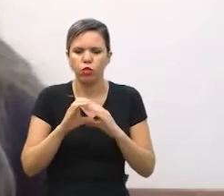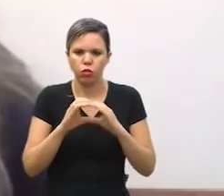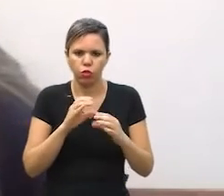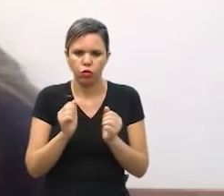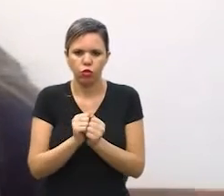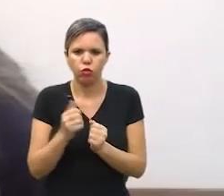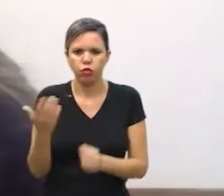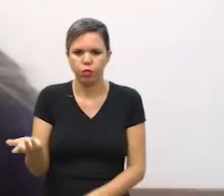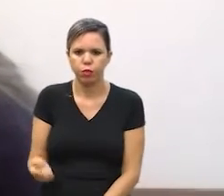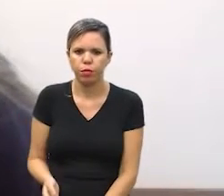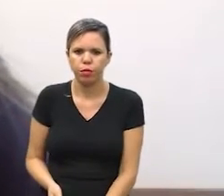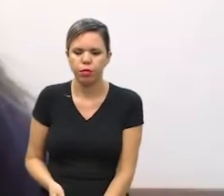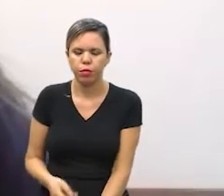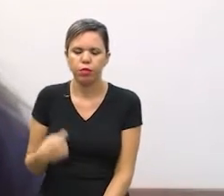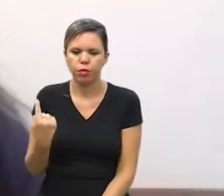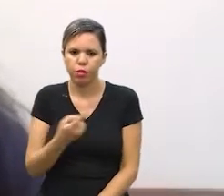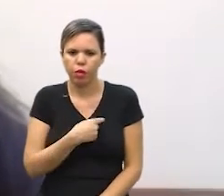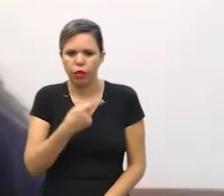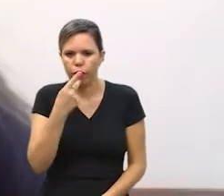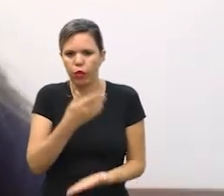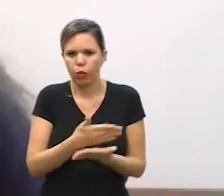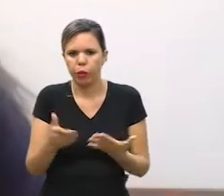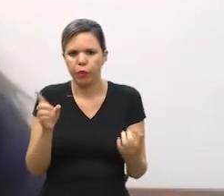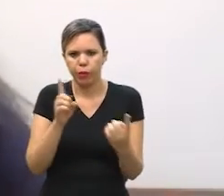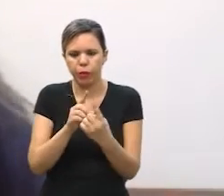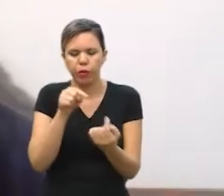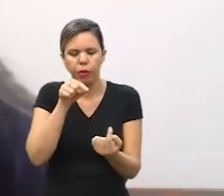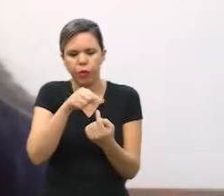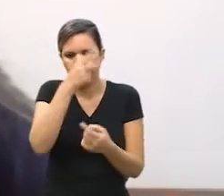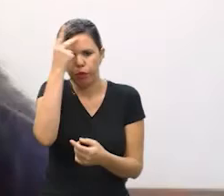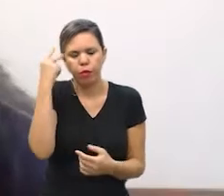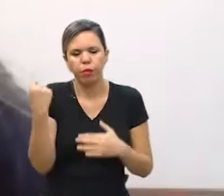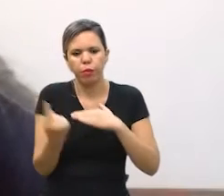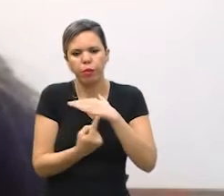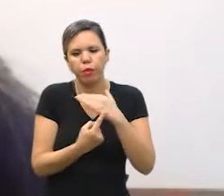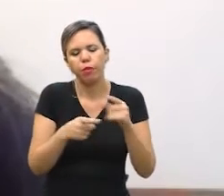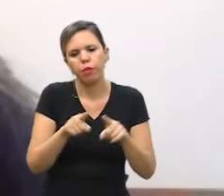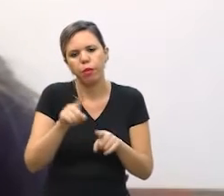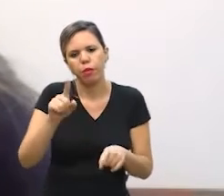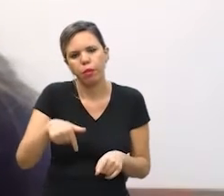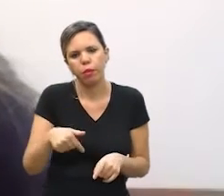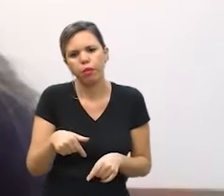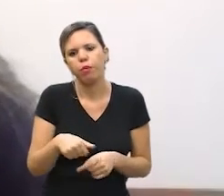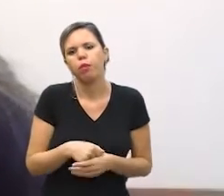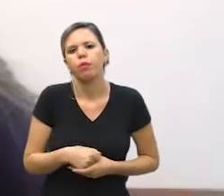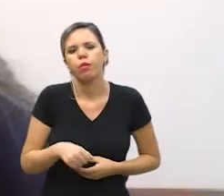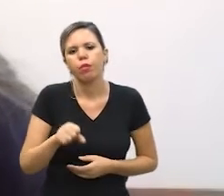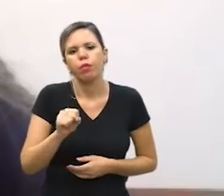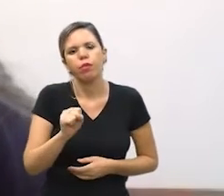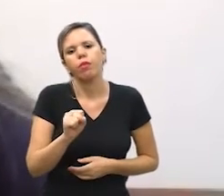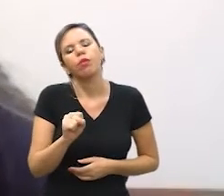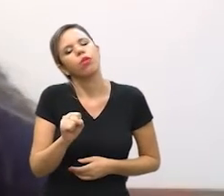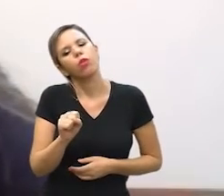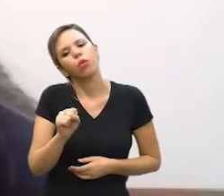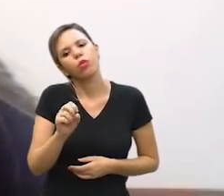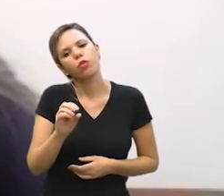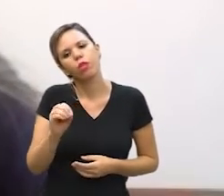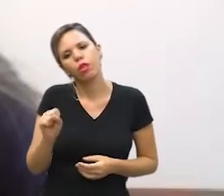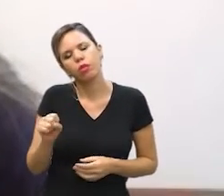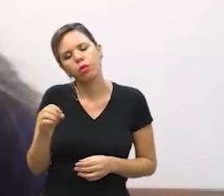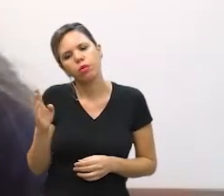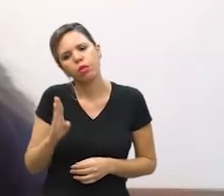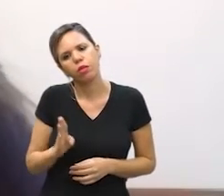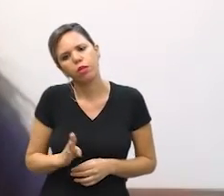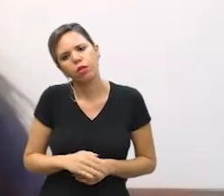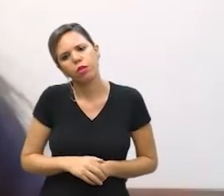estivesse junto com ele ali mas a gente falou vamos começar a atender direto os pacientes e foi assim que o SAS Brasil cresceu de um projeto que